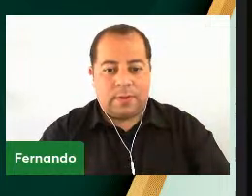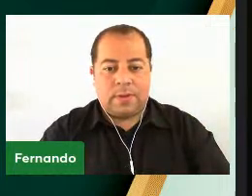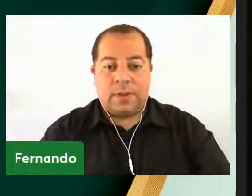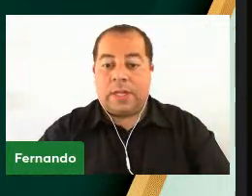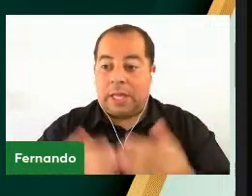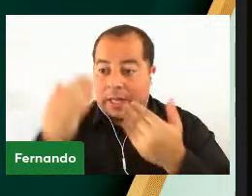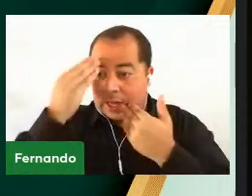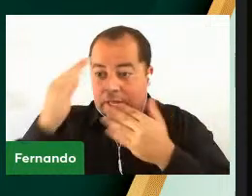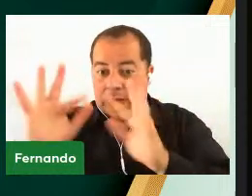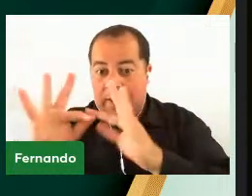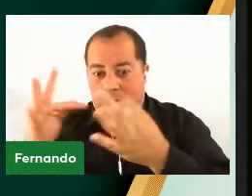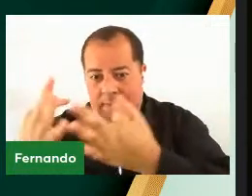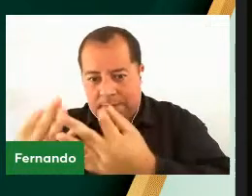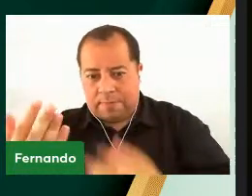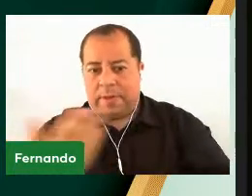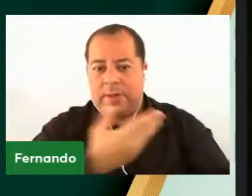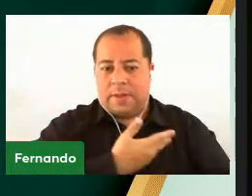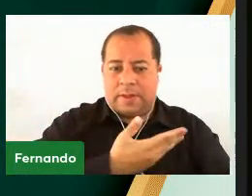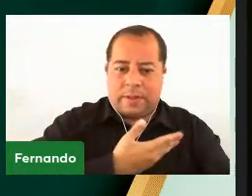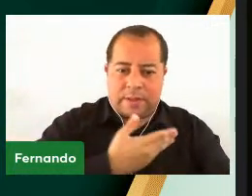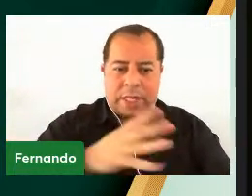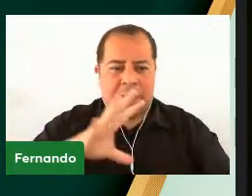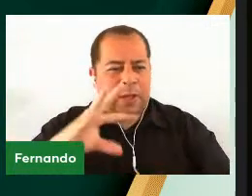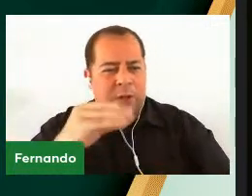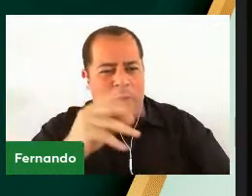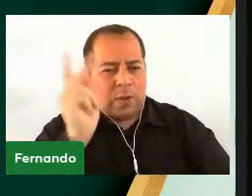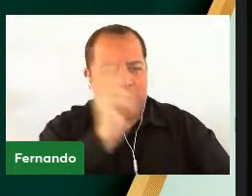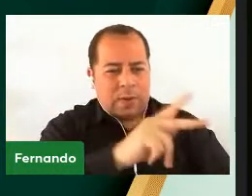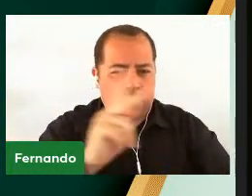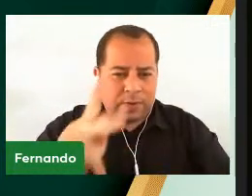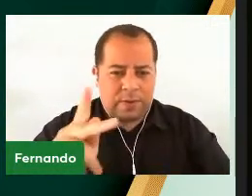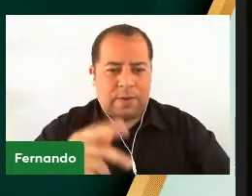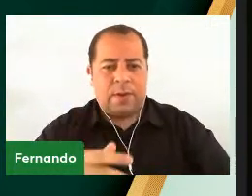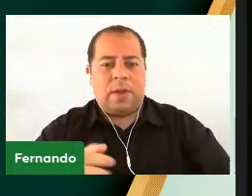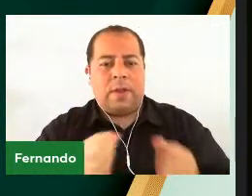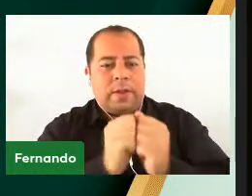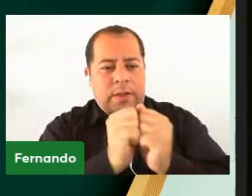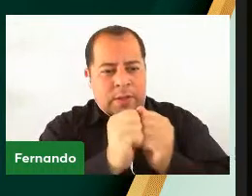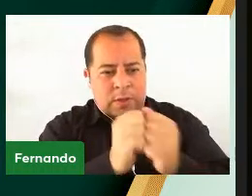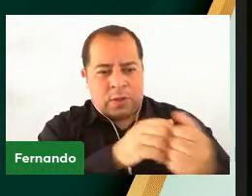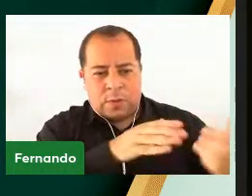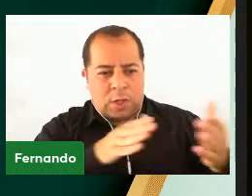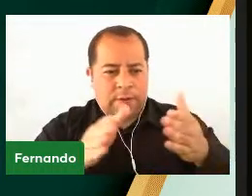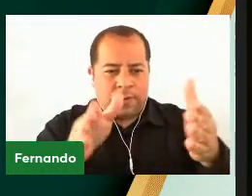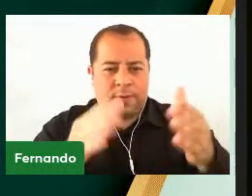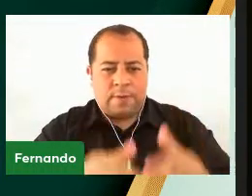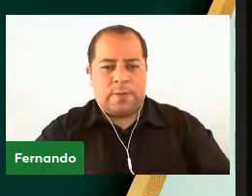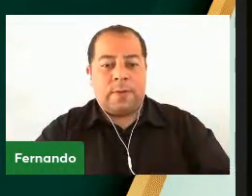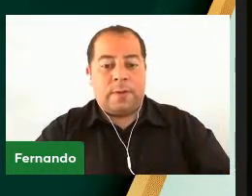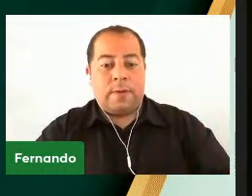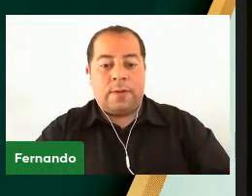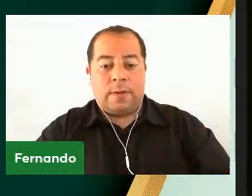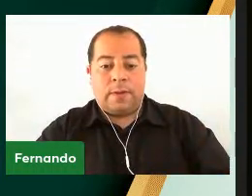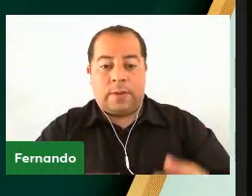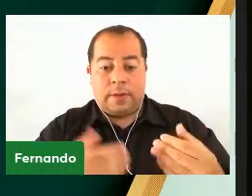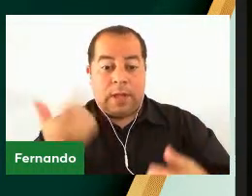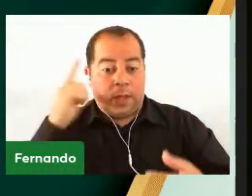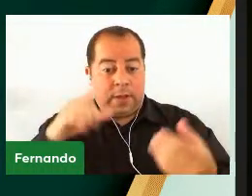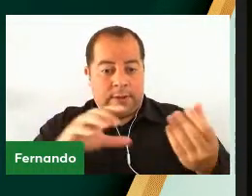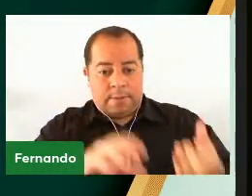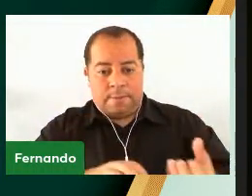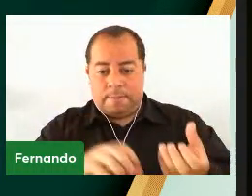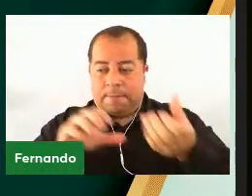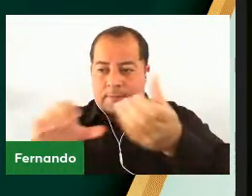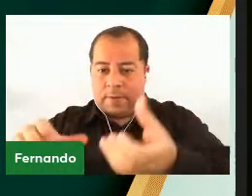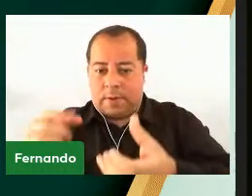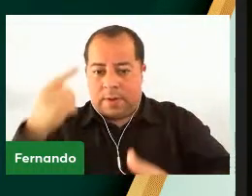familiares Meus queridos amigos, todos os professores E aqueles que fizeram parte dessa jornada Também gostaria de dedicar essa conquista Em